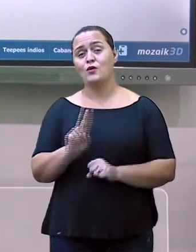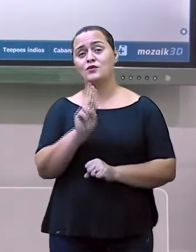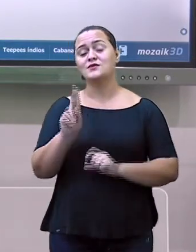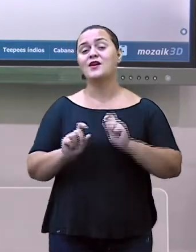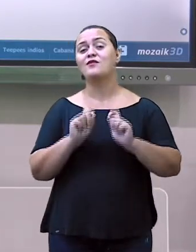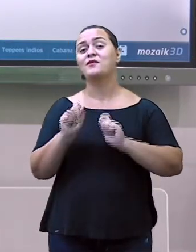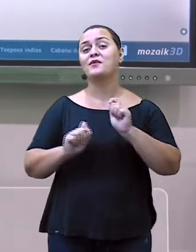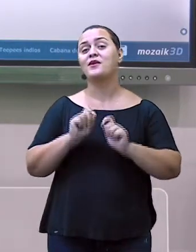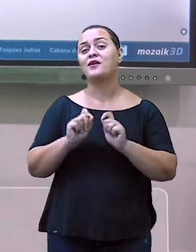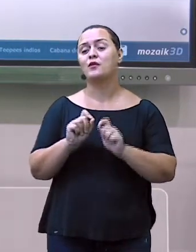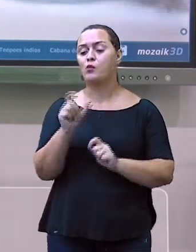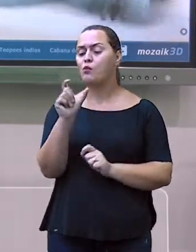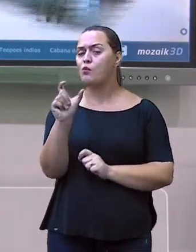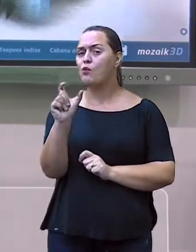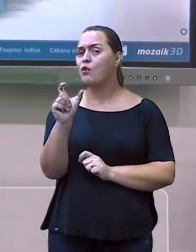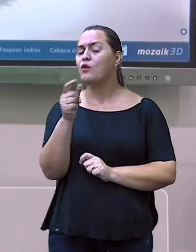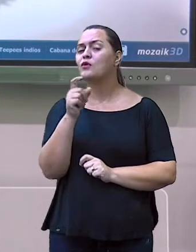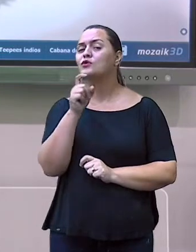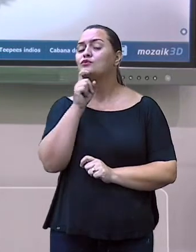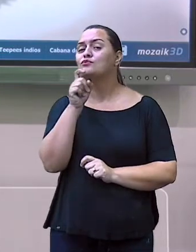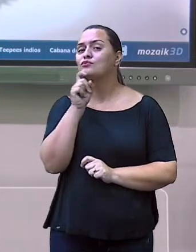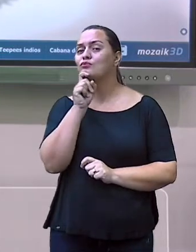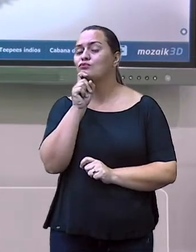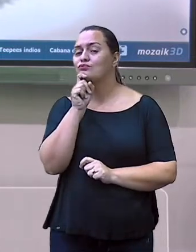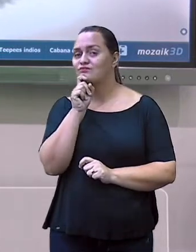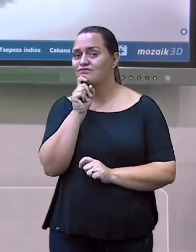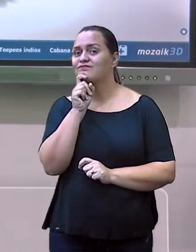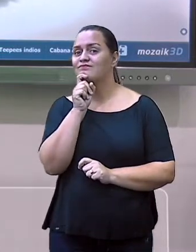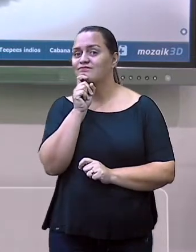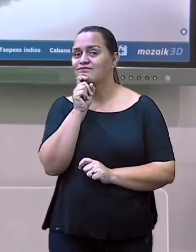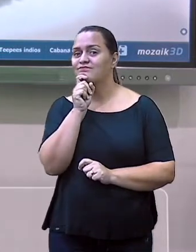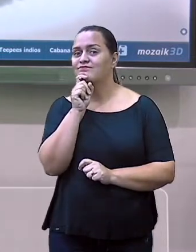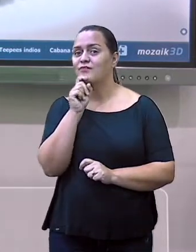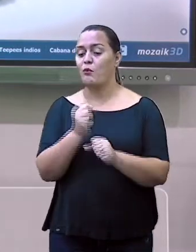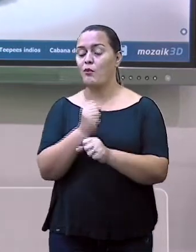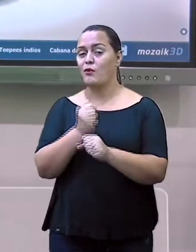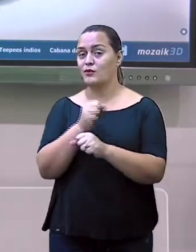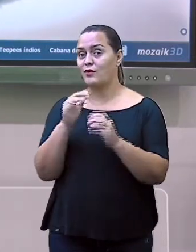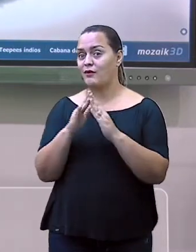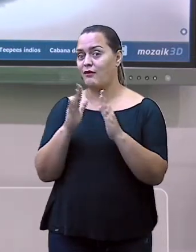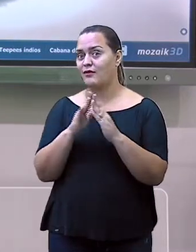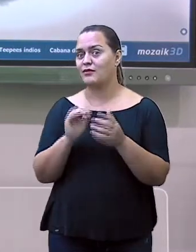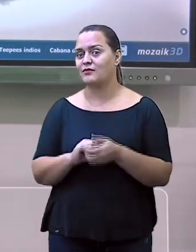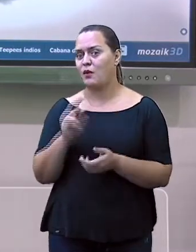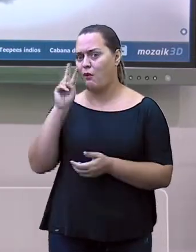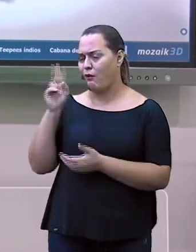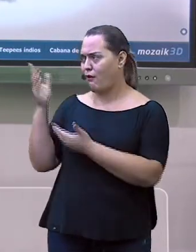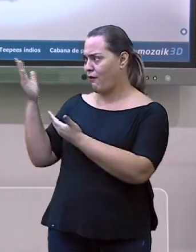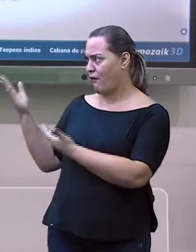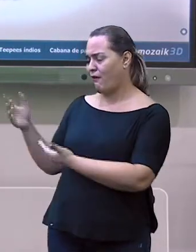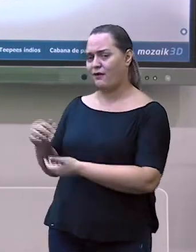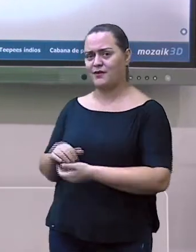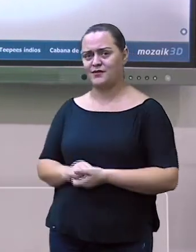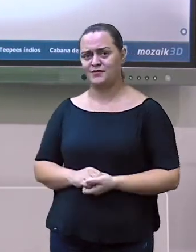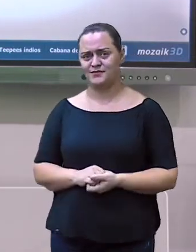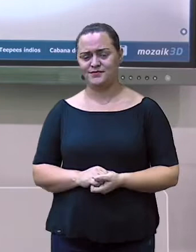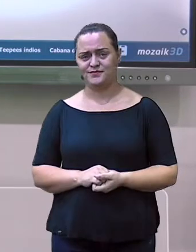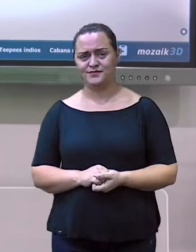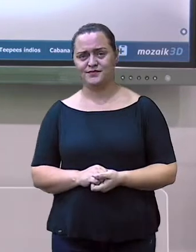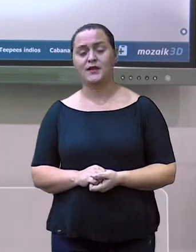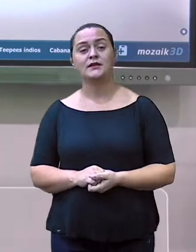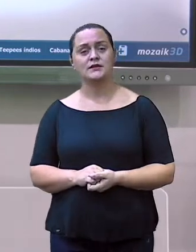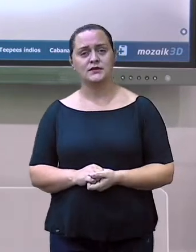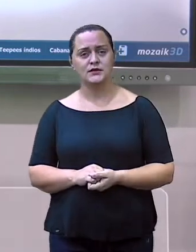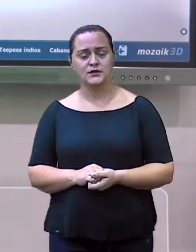suas casas. Que casas seriam essas? Os povos do Polo Norte, conhecidos também como